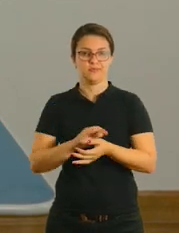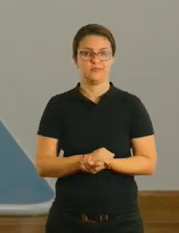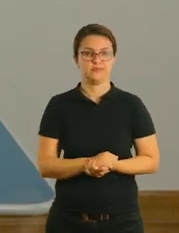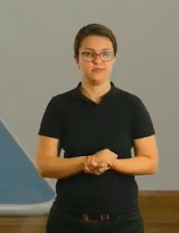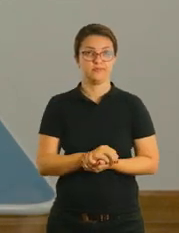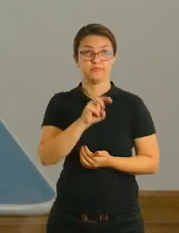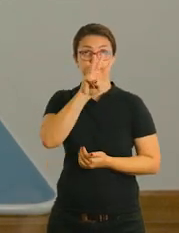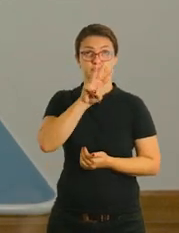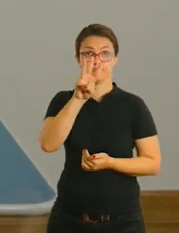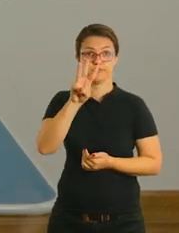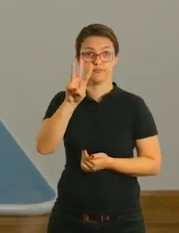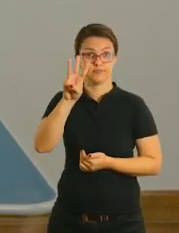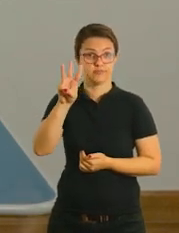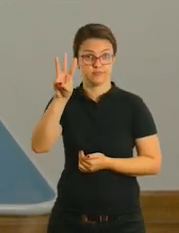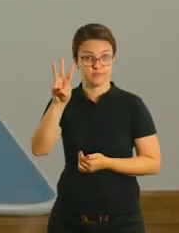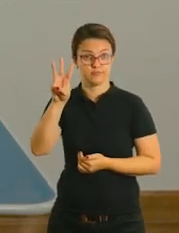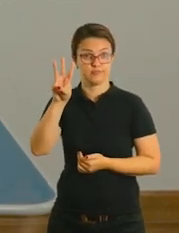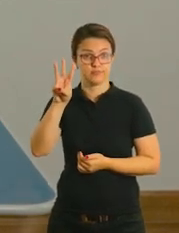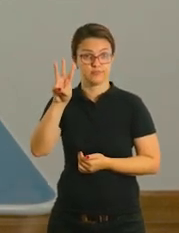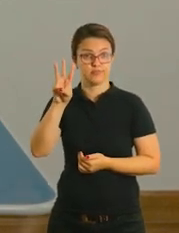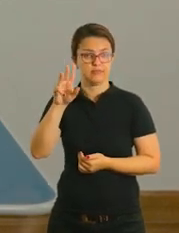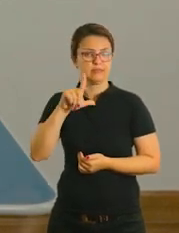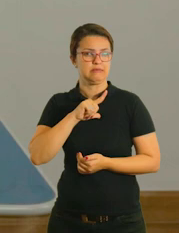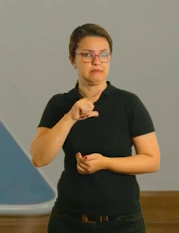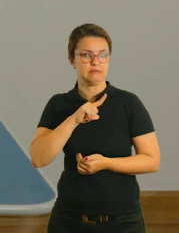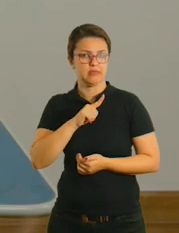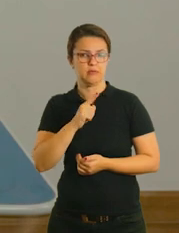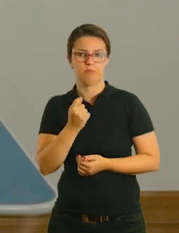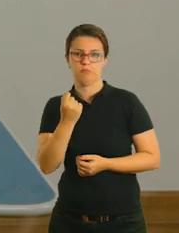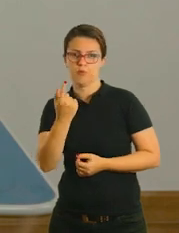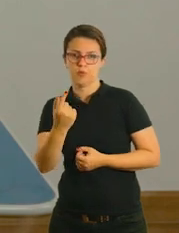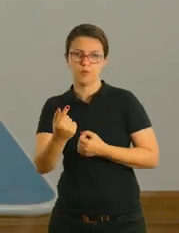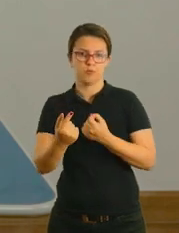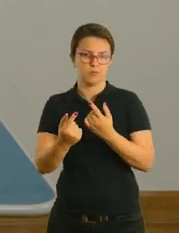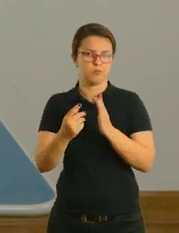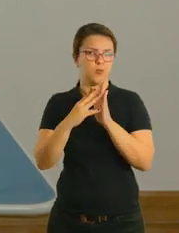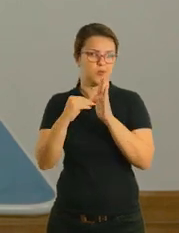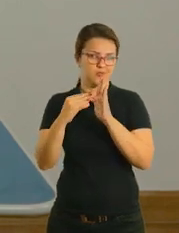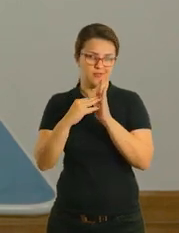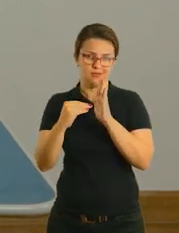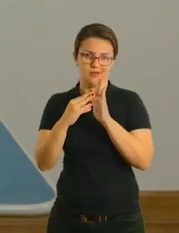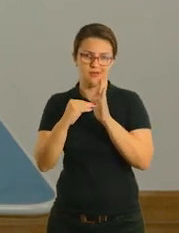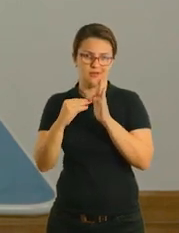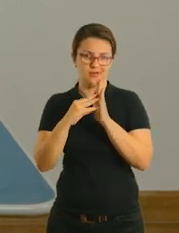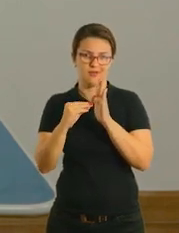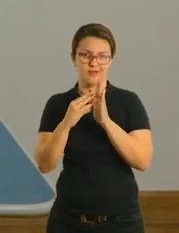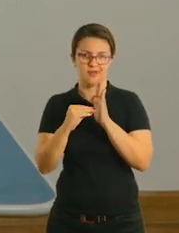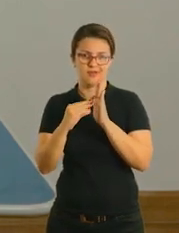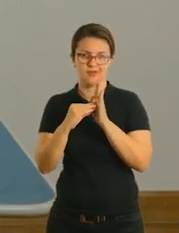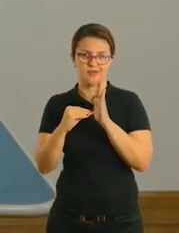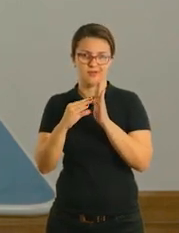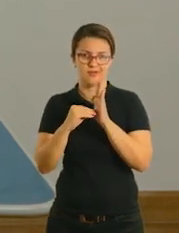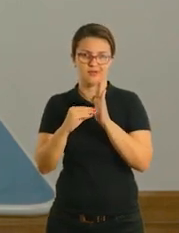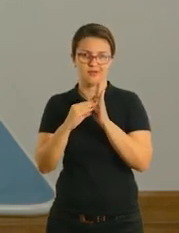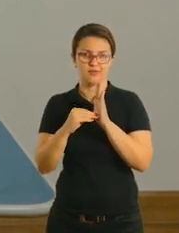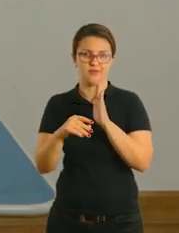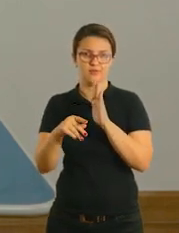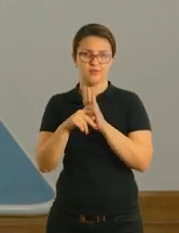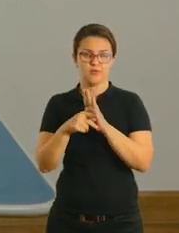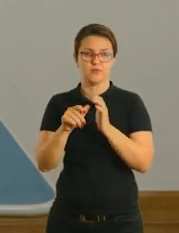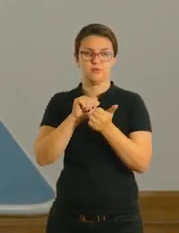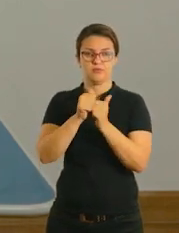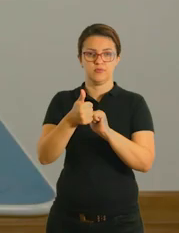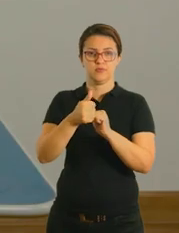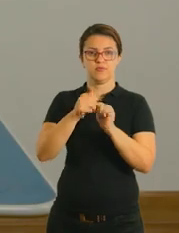Olha só. E aí no link que está aí na lição de casa, tem alguns modelos dos esportes, né? Os esportes